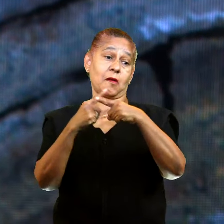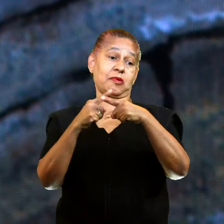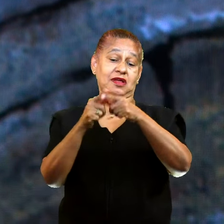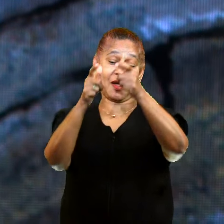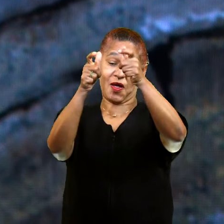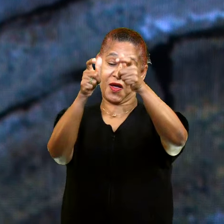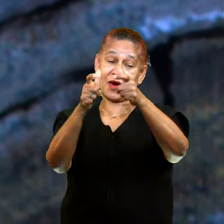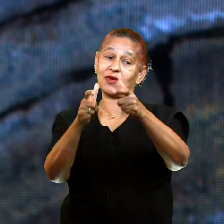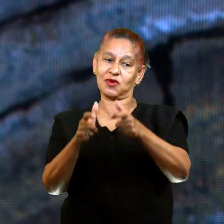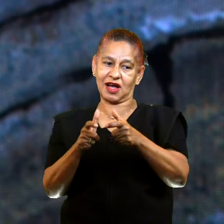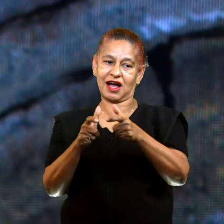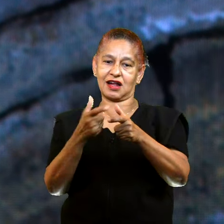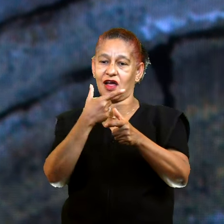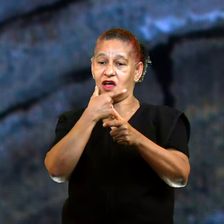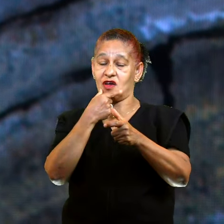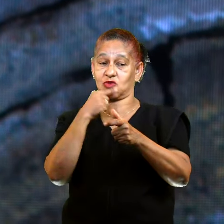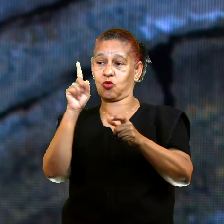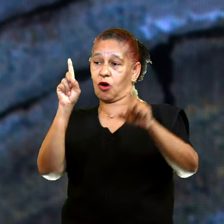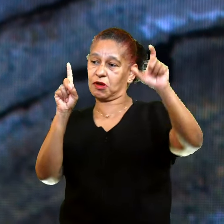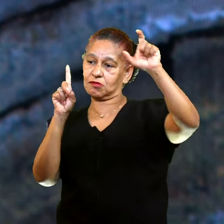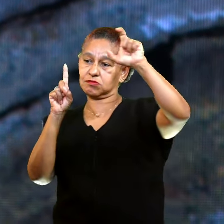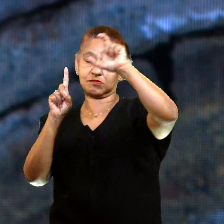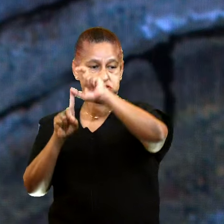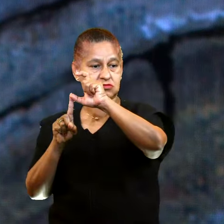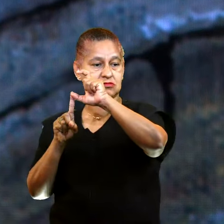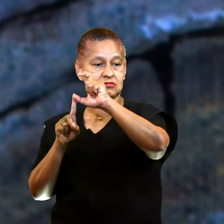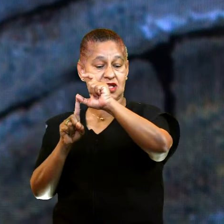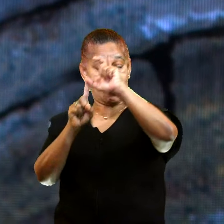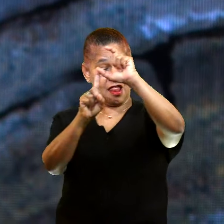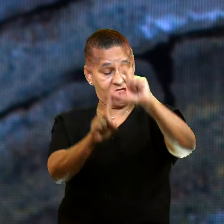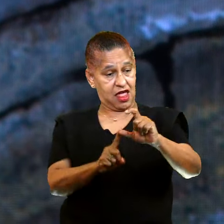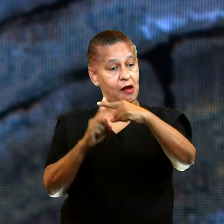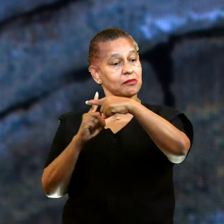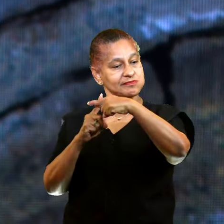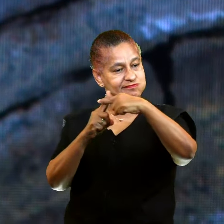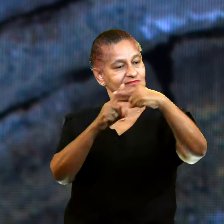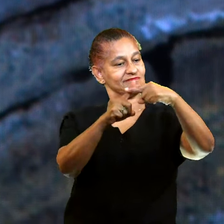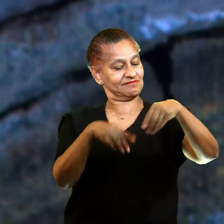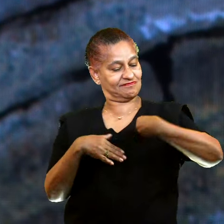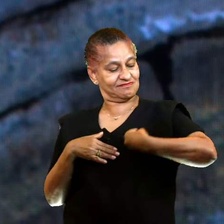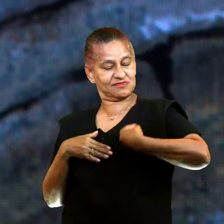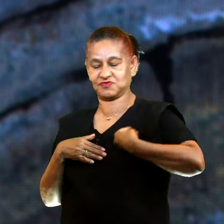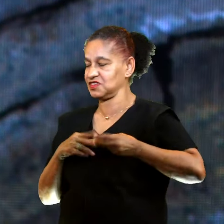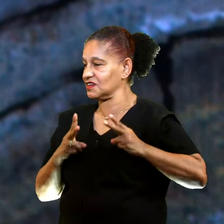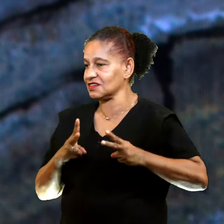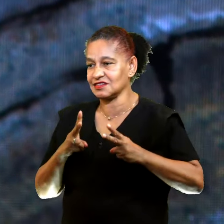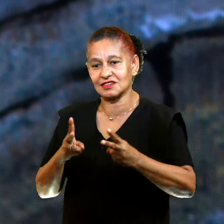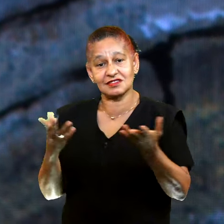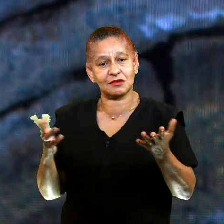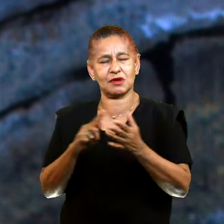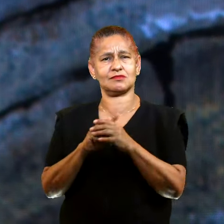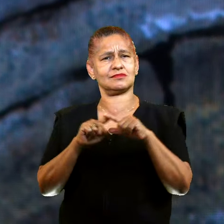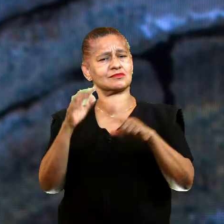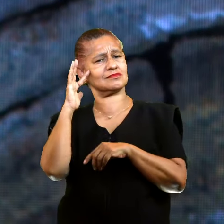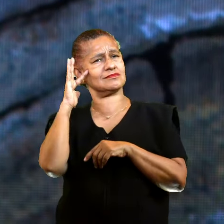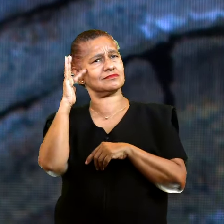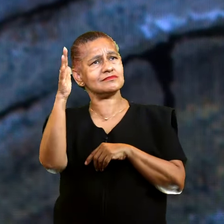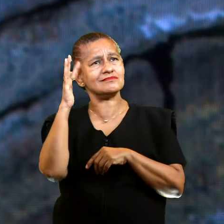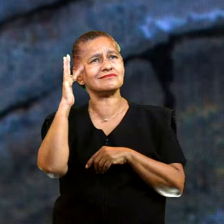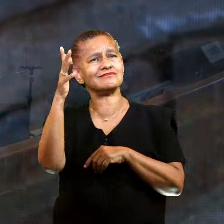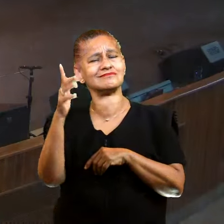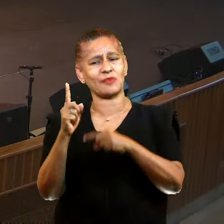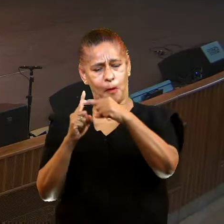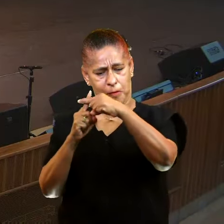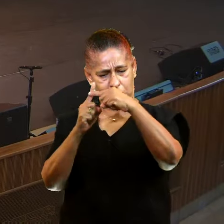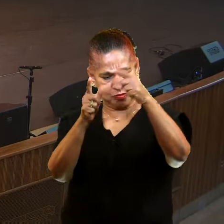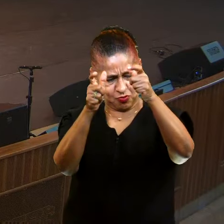habitação daquele homem. Era lá que ele morava. Mas quando você pensa no sepulcro,